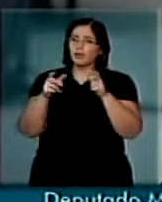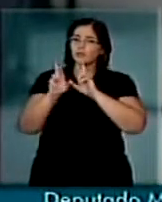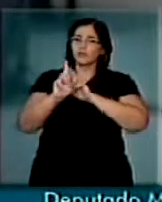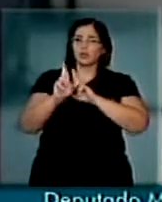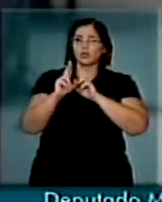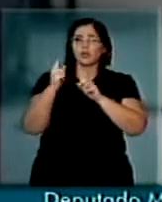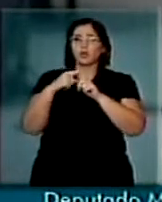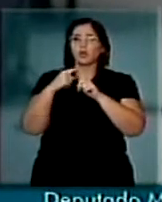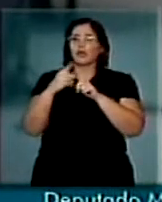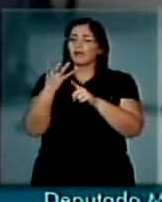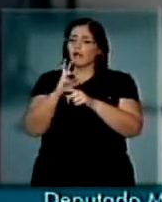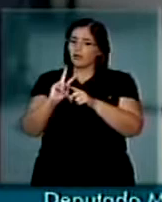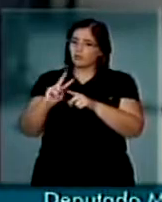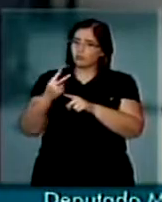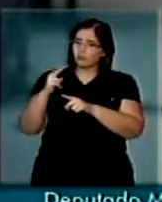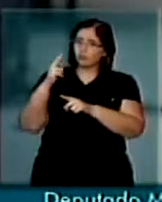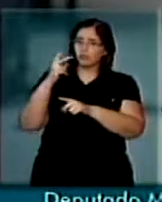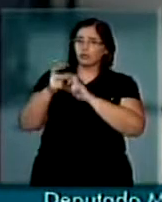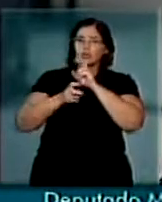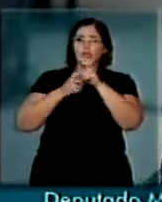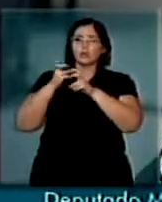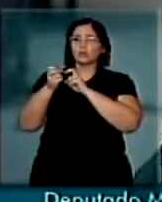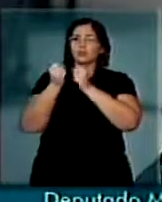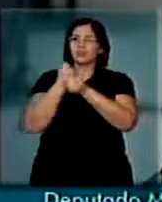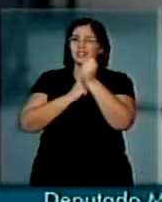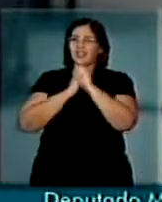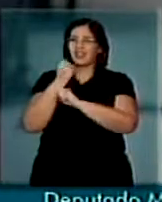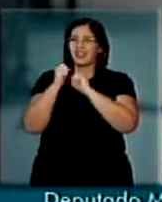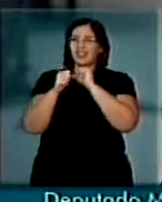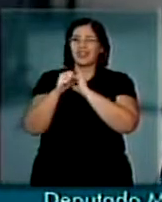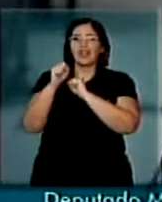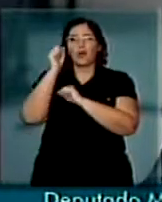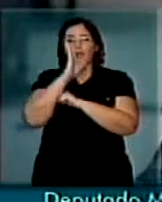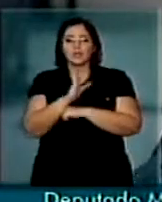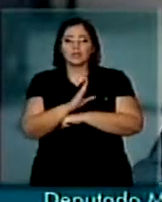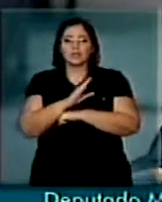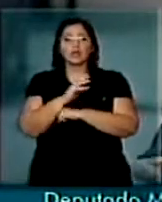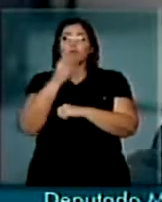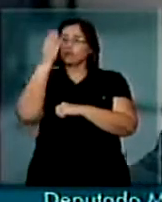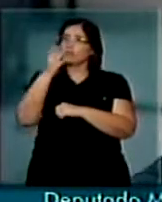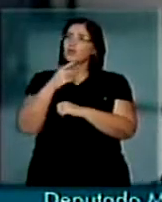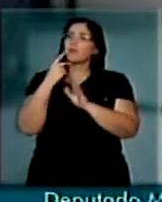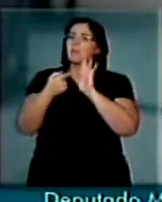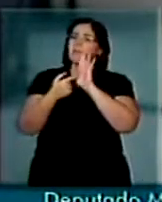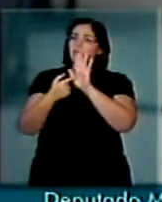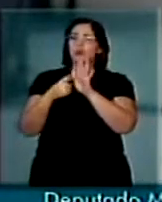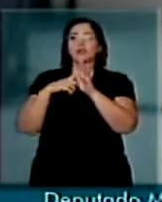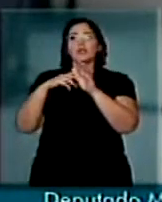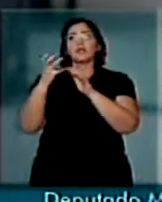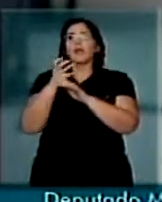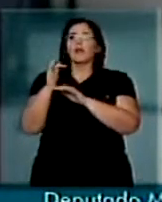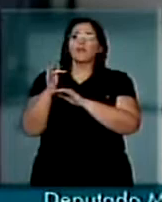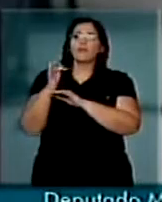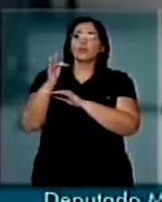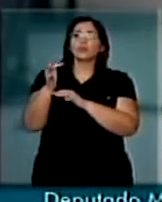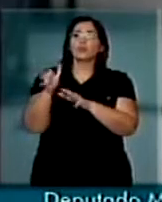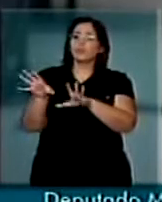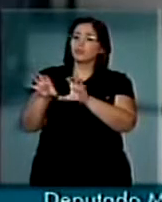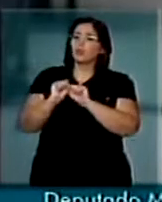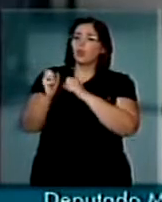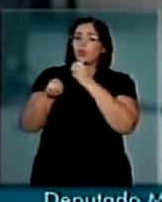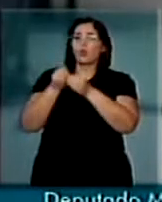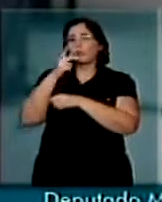incremento do parque industrial brasileiro, é algo que, como Vossa Excelência destaca, abre perspectivas para a absorção da mão de obra